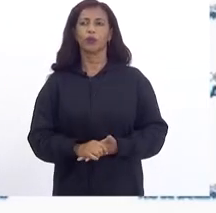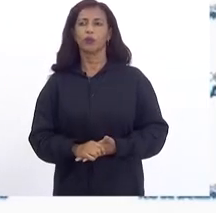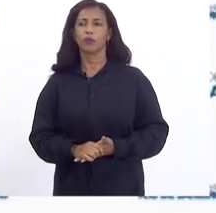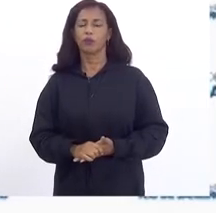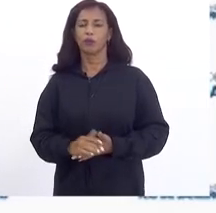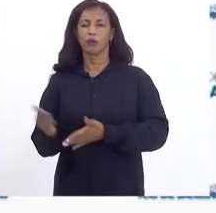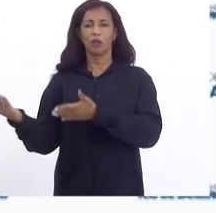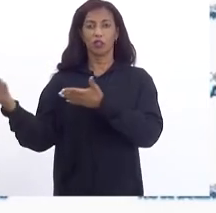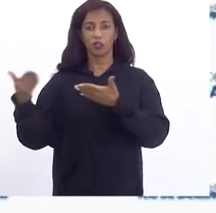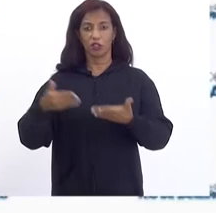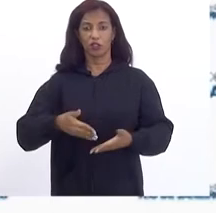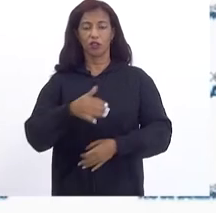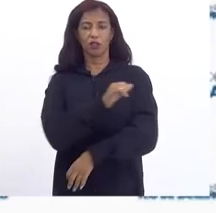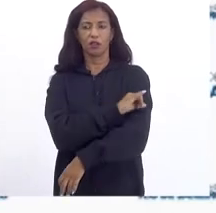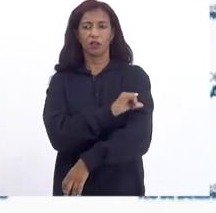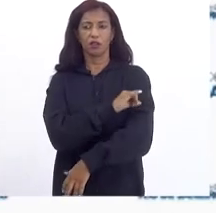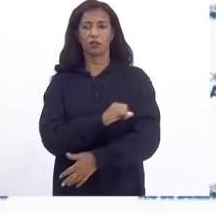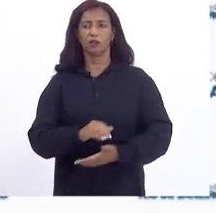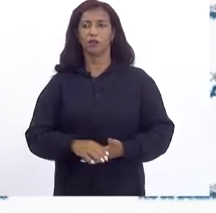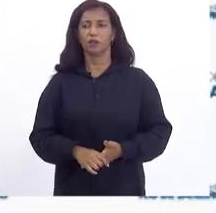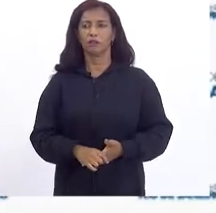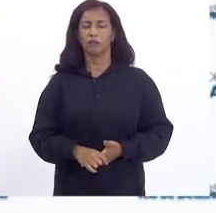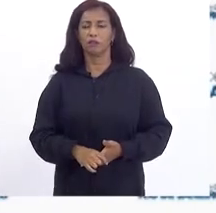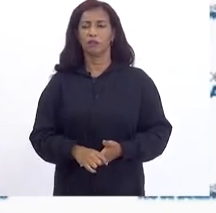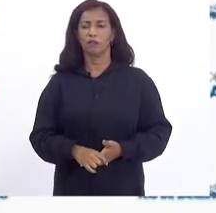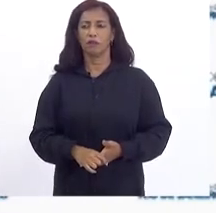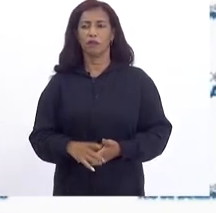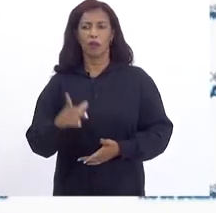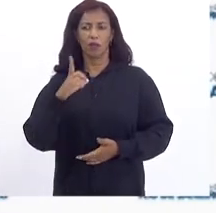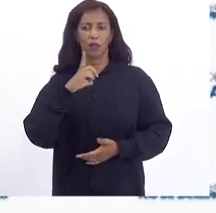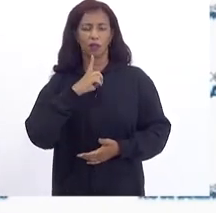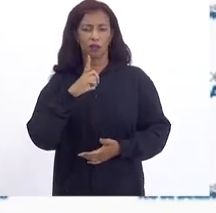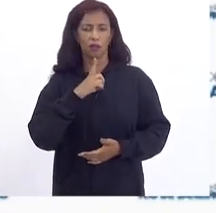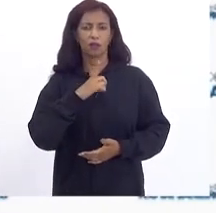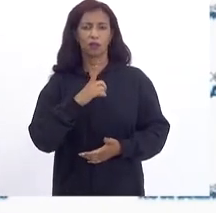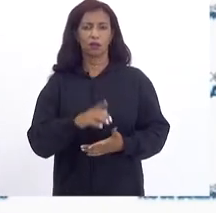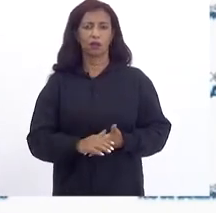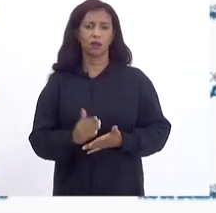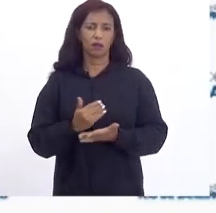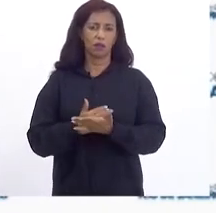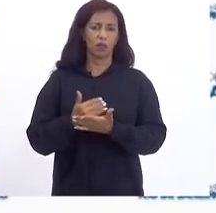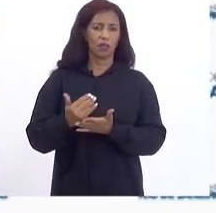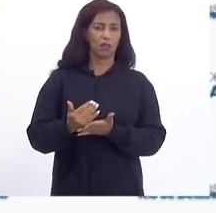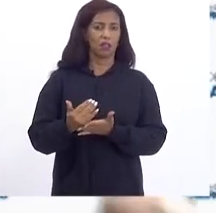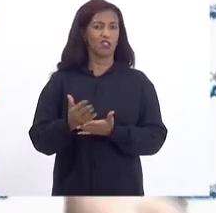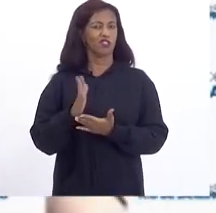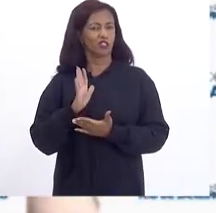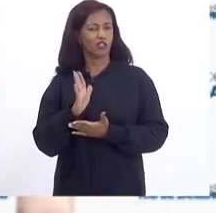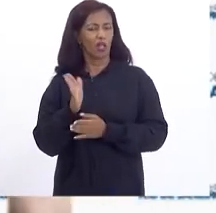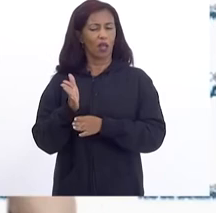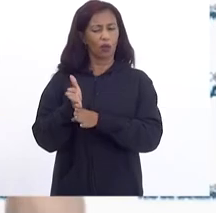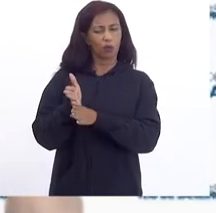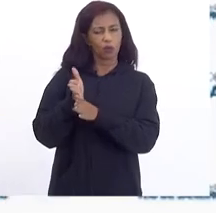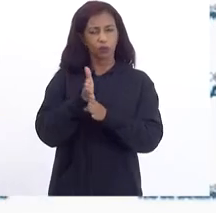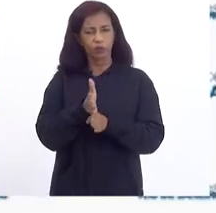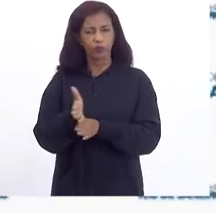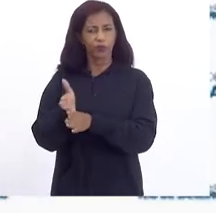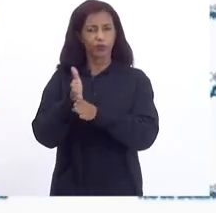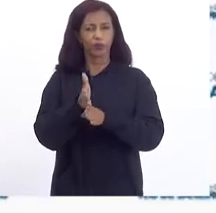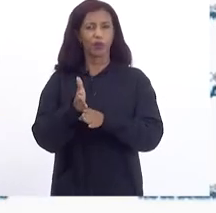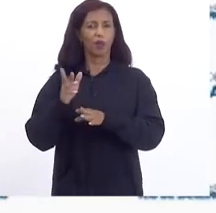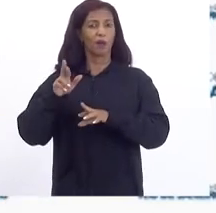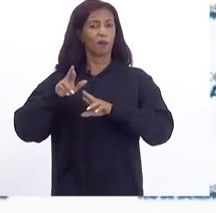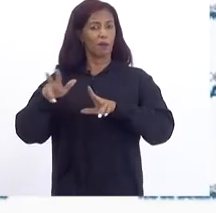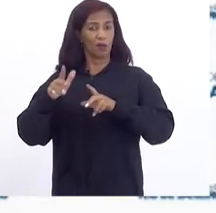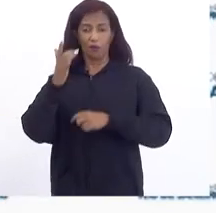Venha Para o Rio de Janeiro E a gente Possa já ter Começar a dar Alguns sinais Nessa direção Mas não é